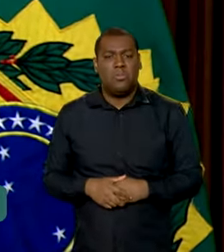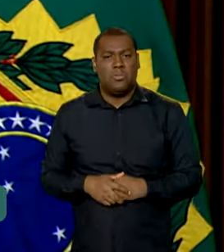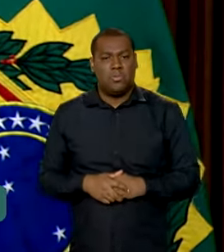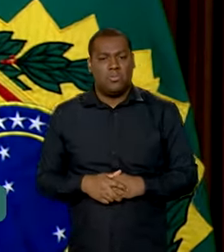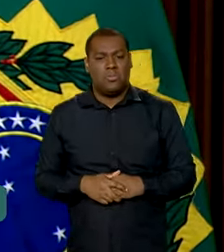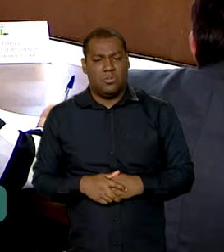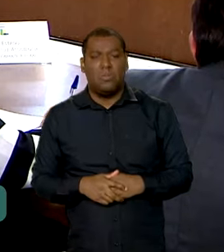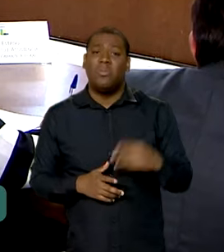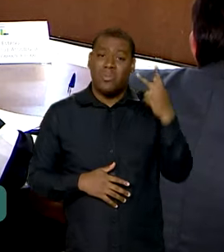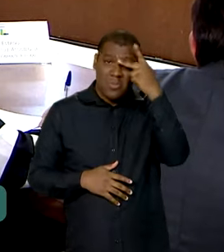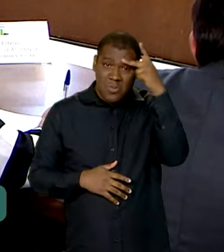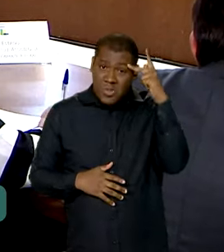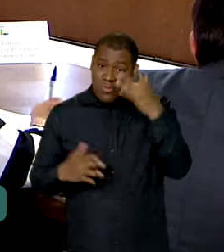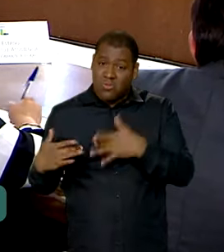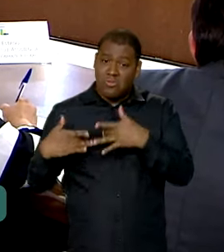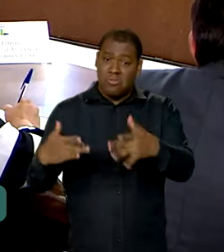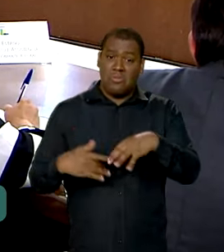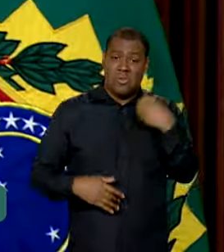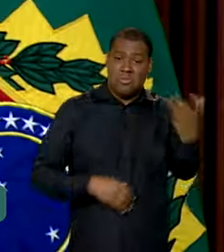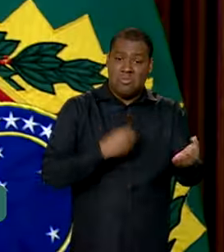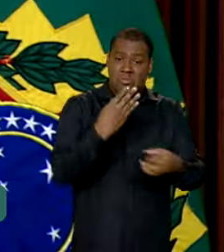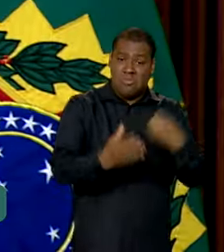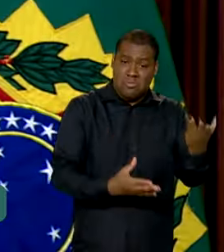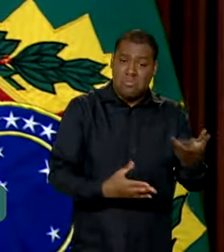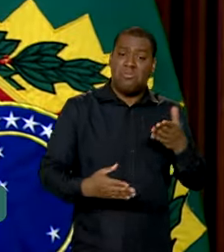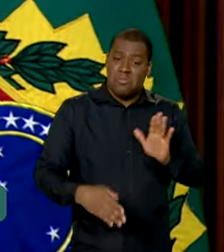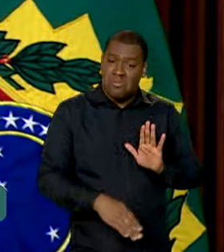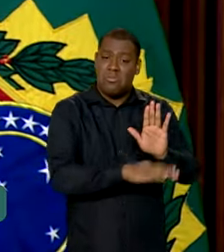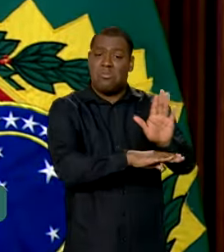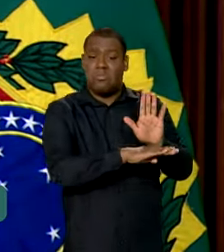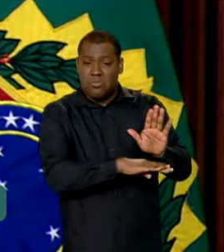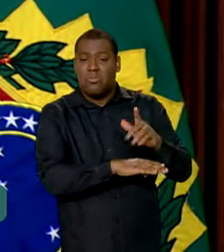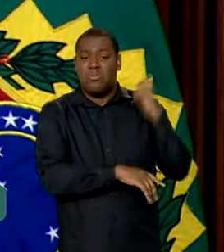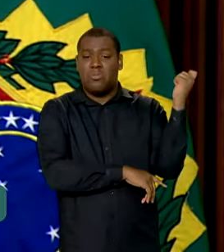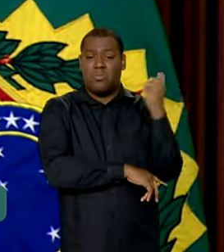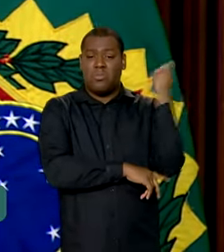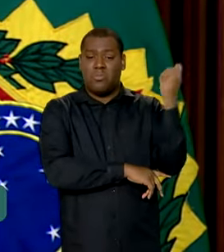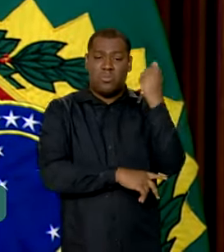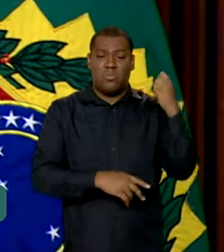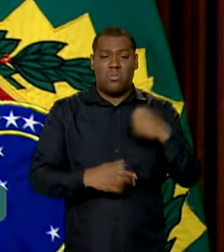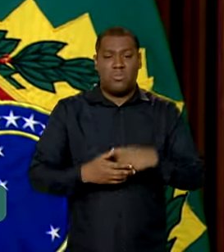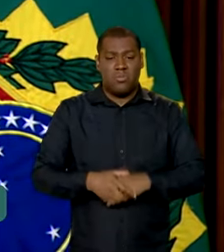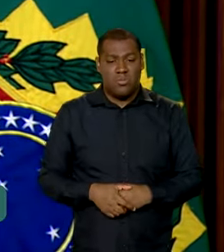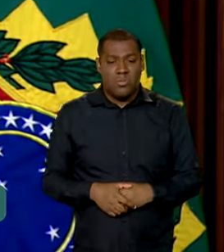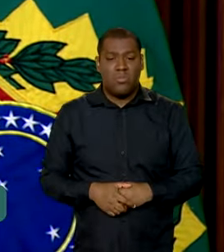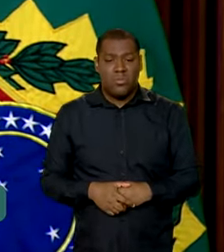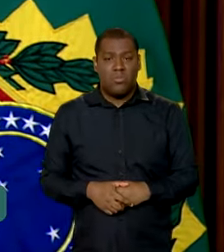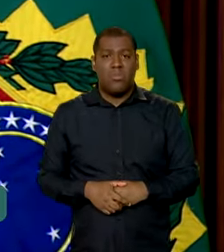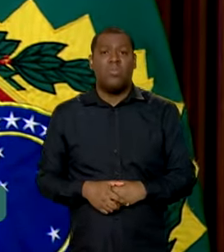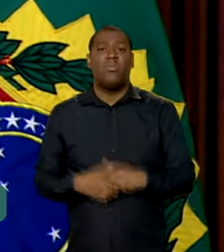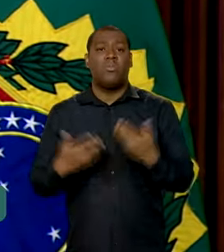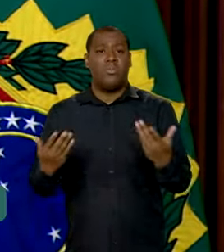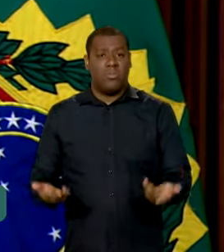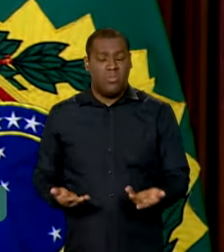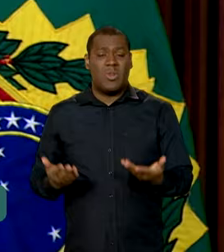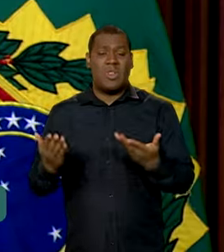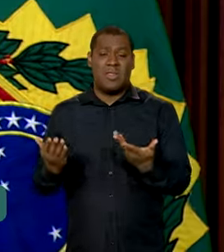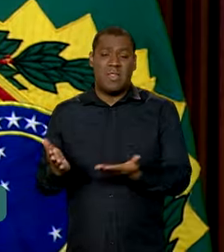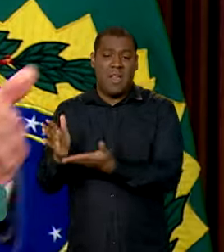doada. Tudo isso demanda uma infraestrutura, não apenas de recolhimento dessas coisas,